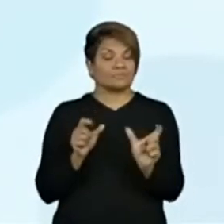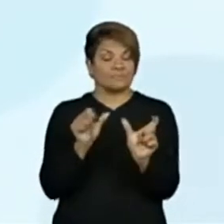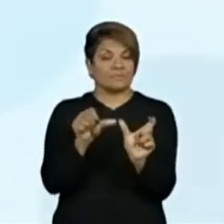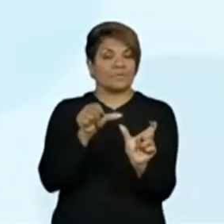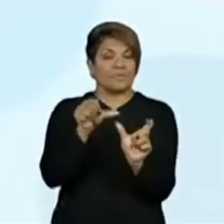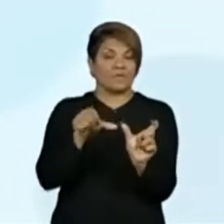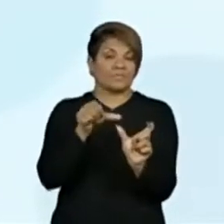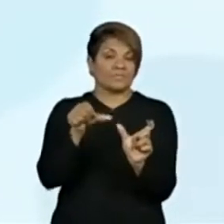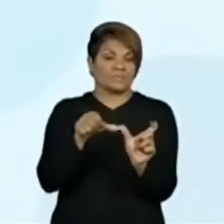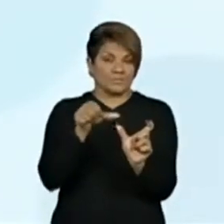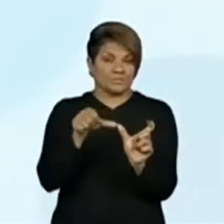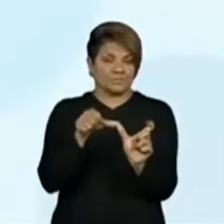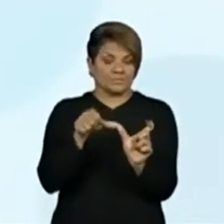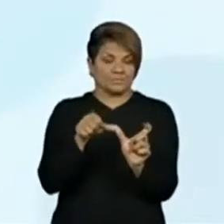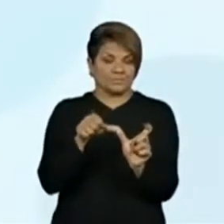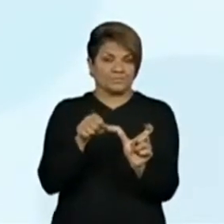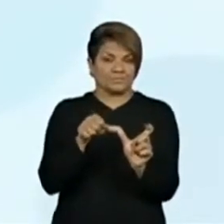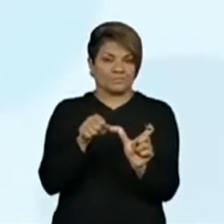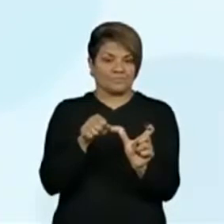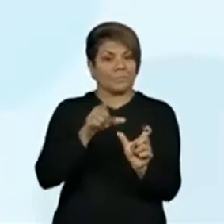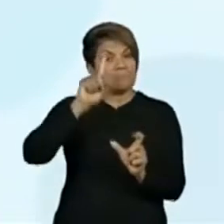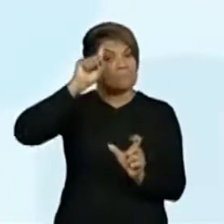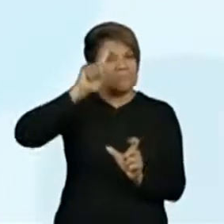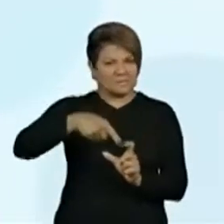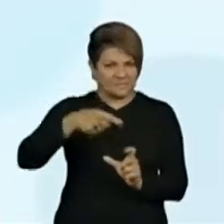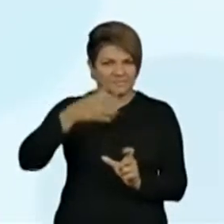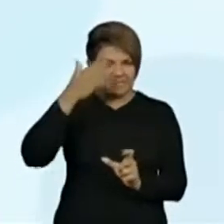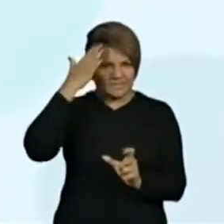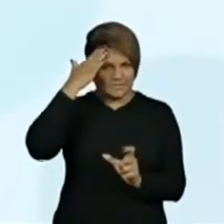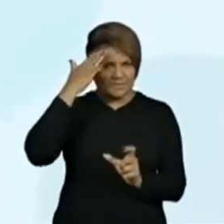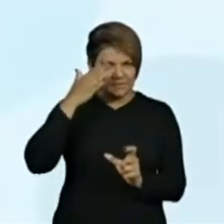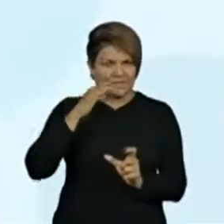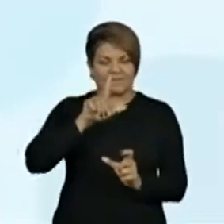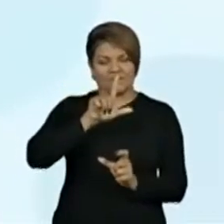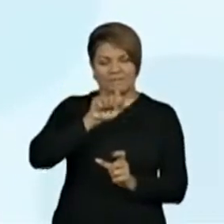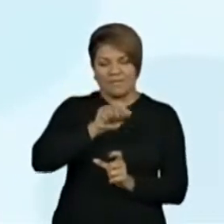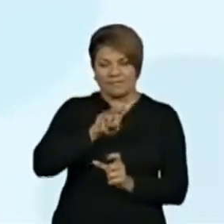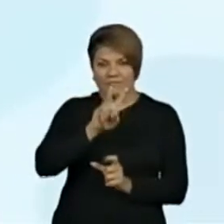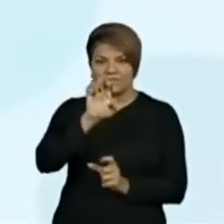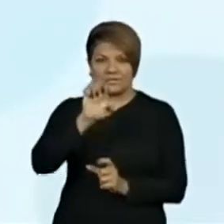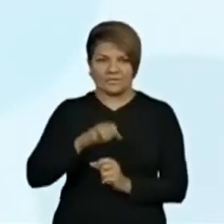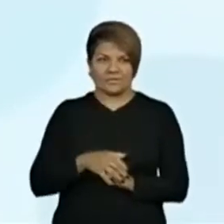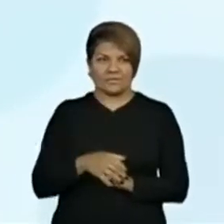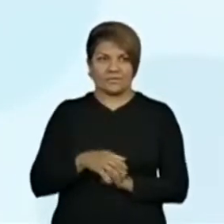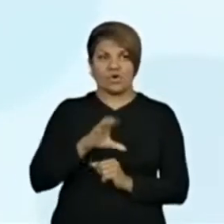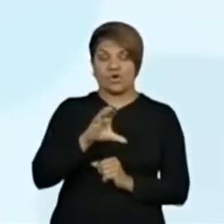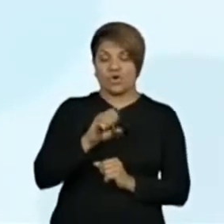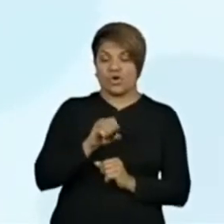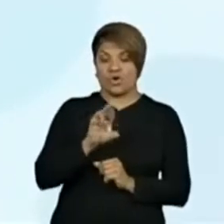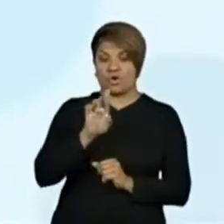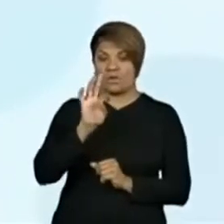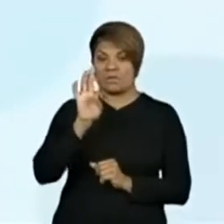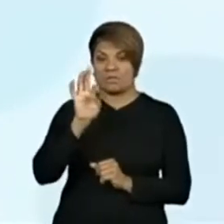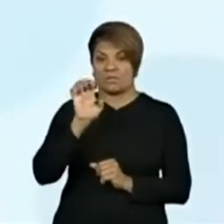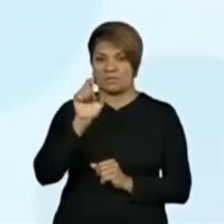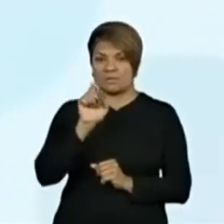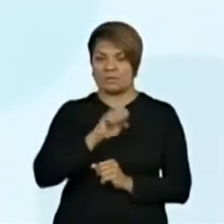corte, coloque, acrescente,